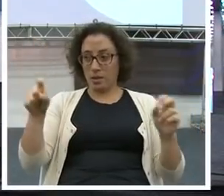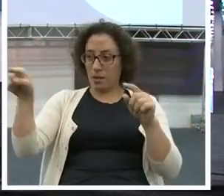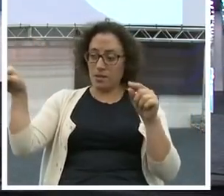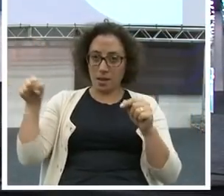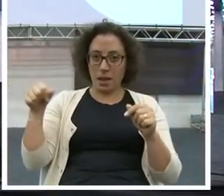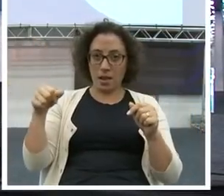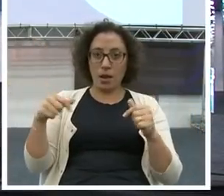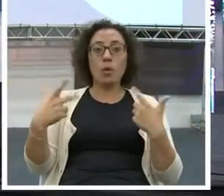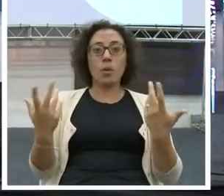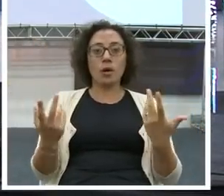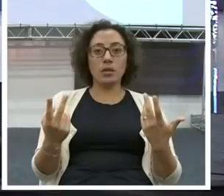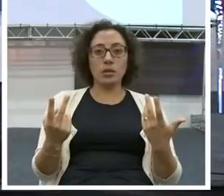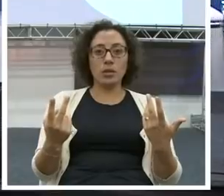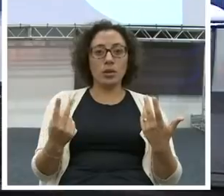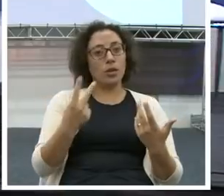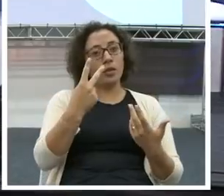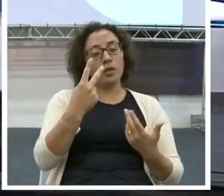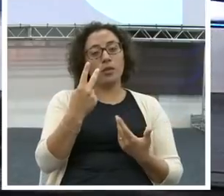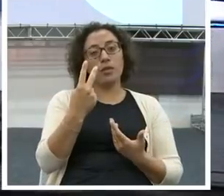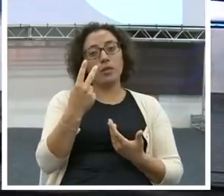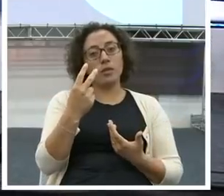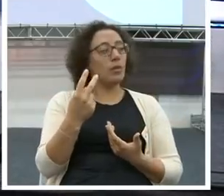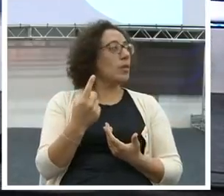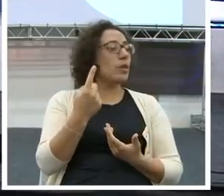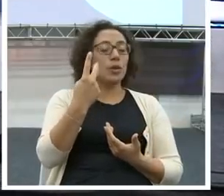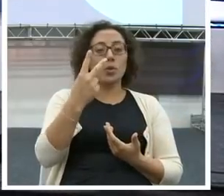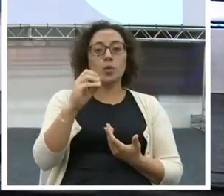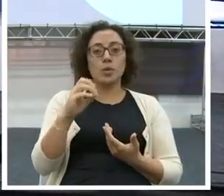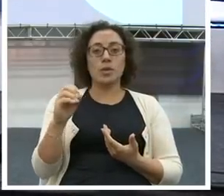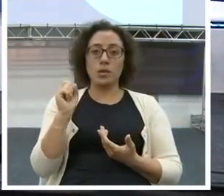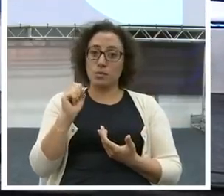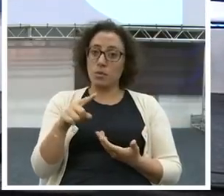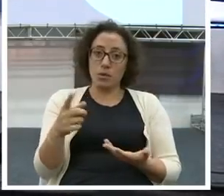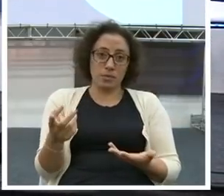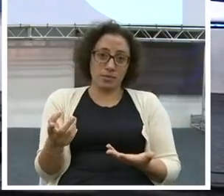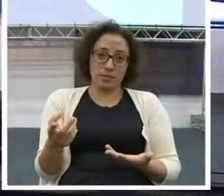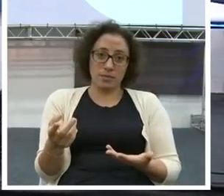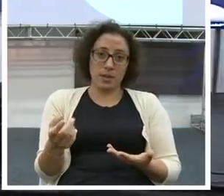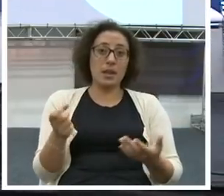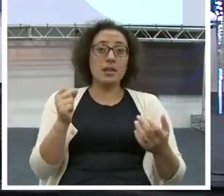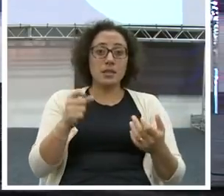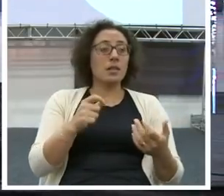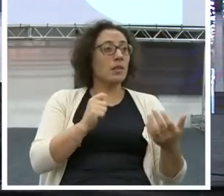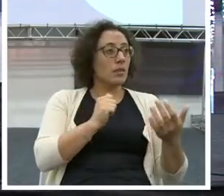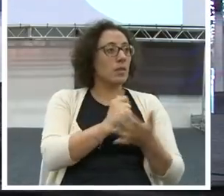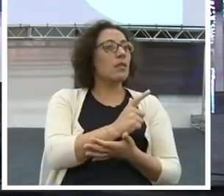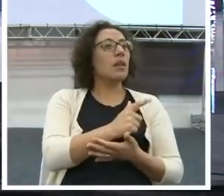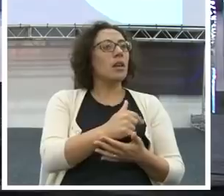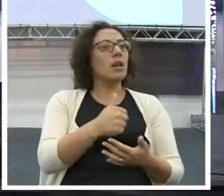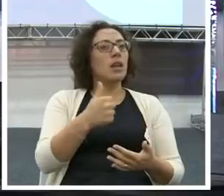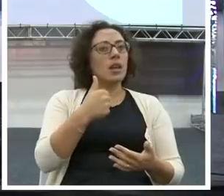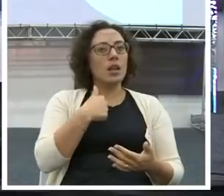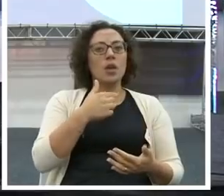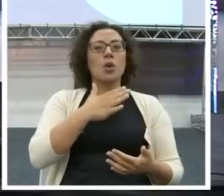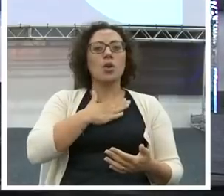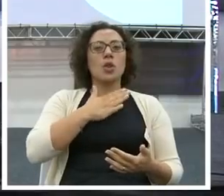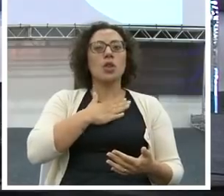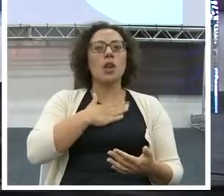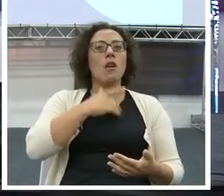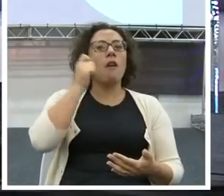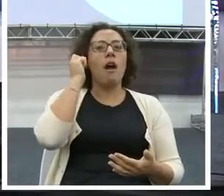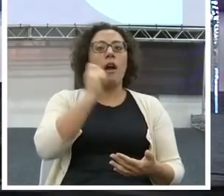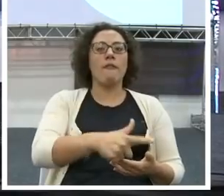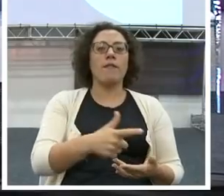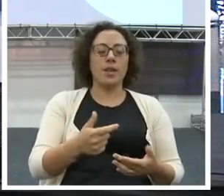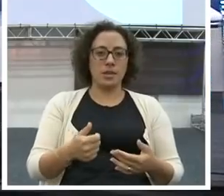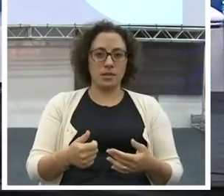tivesse pego os R$ 45,00 e comprado o carro, quanto ele teria? R$,00. Tem gente que bate no peito e fala, só compro tudo à vista, não devo